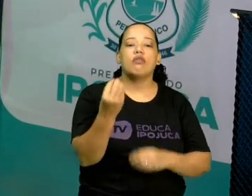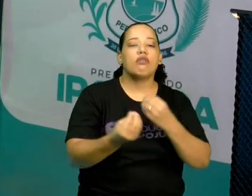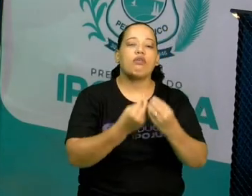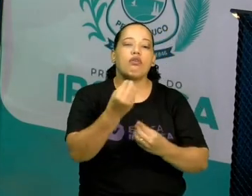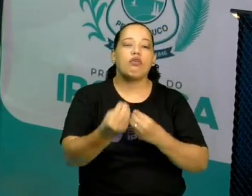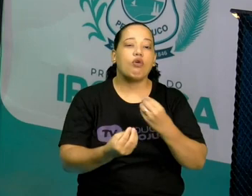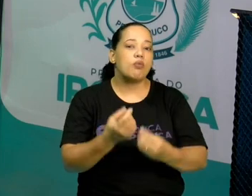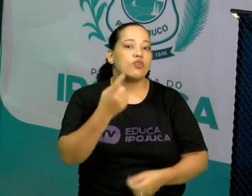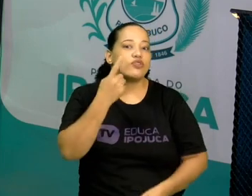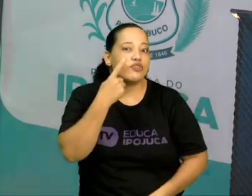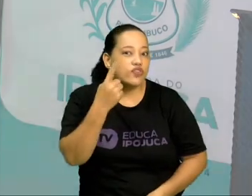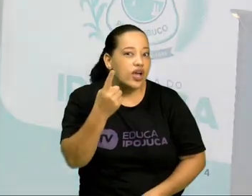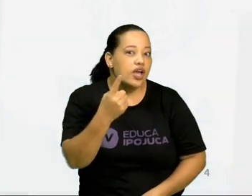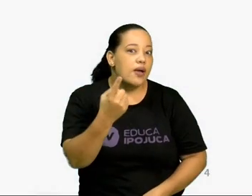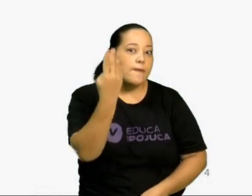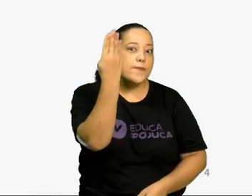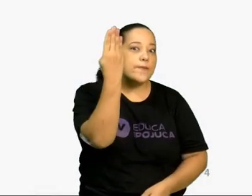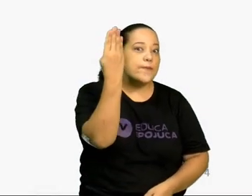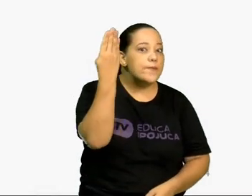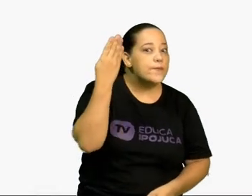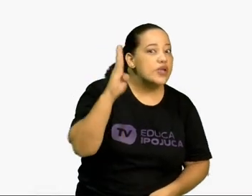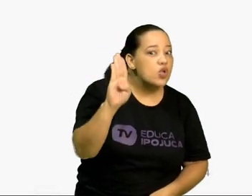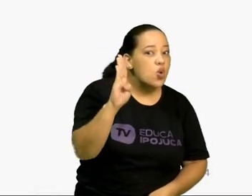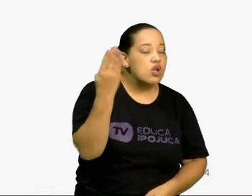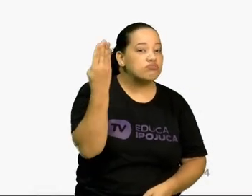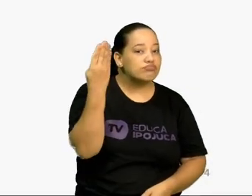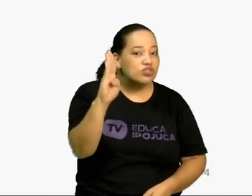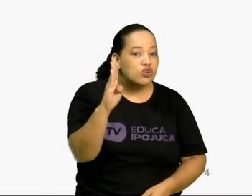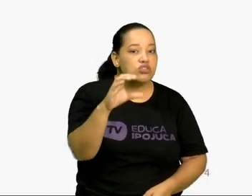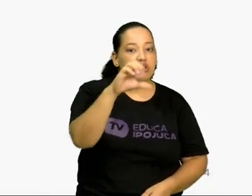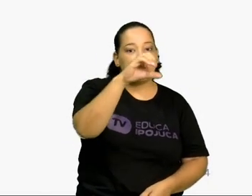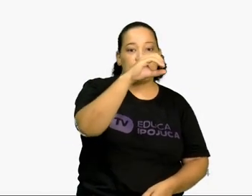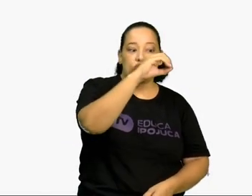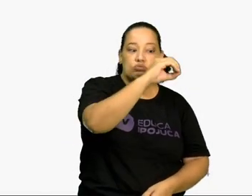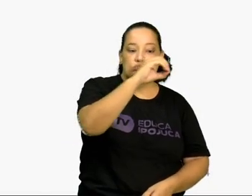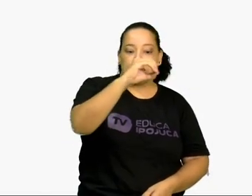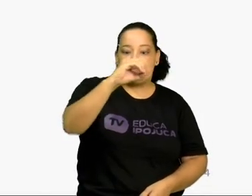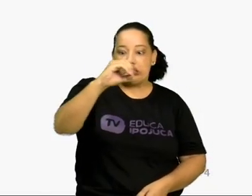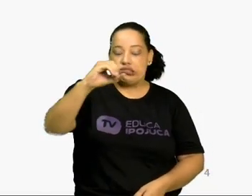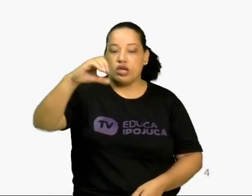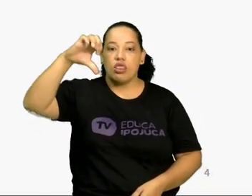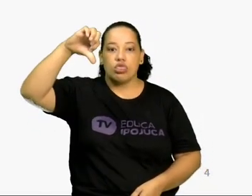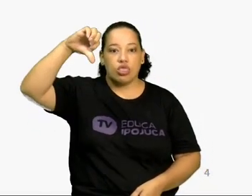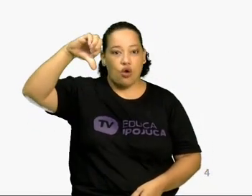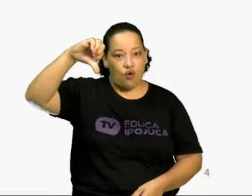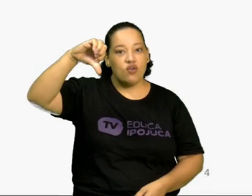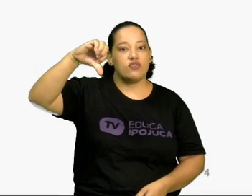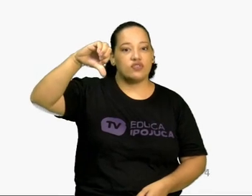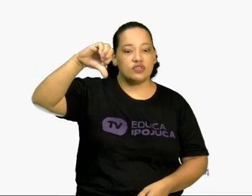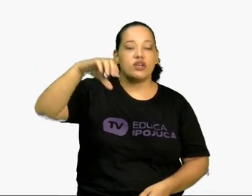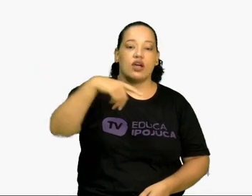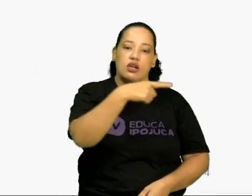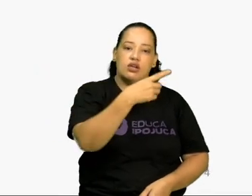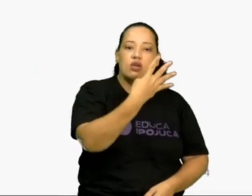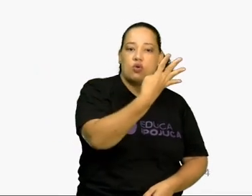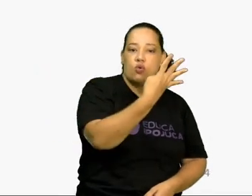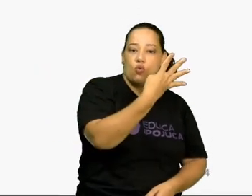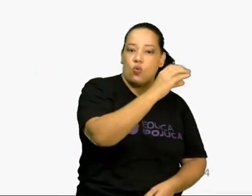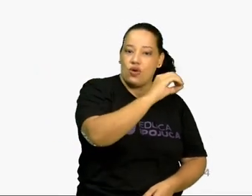aí, bilhões. Bilhões tem os 9 zeros com os 2 dos 400. Então,